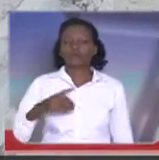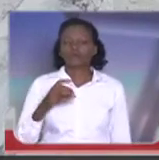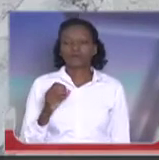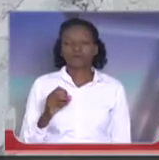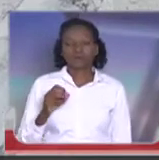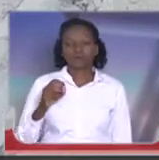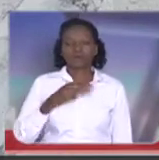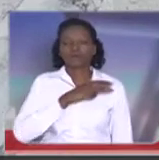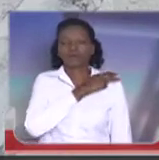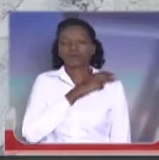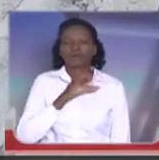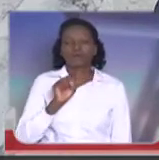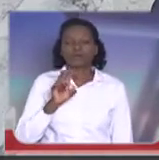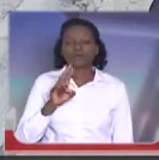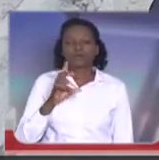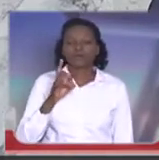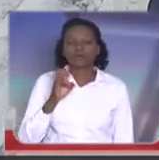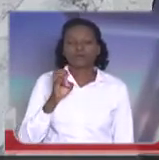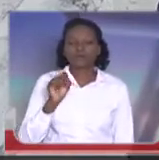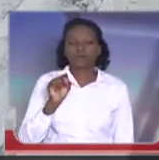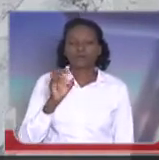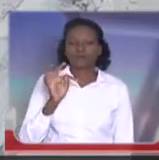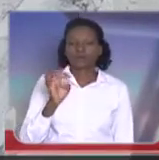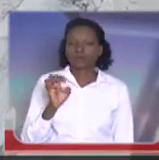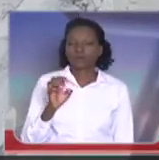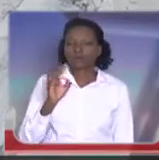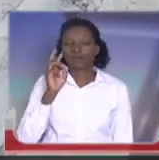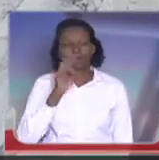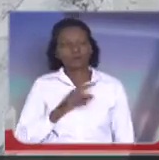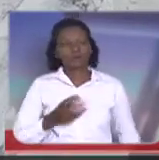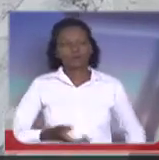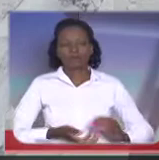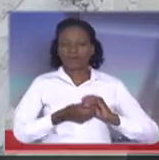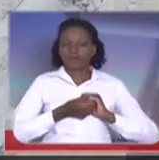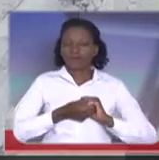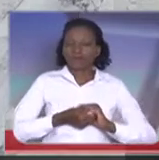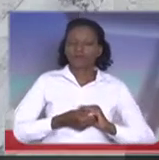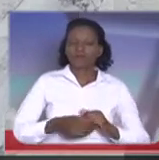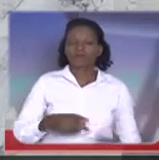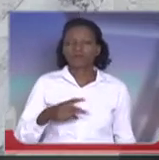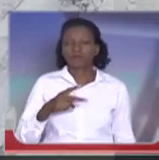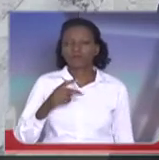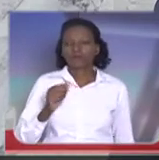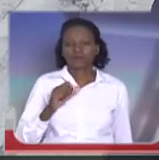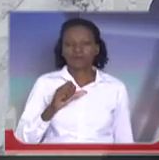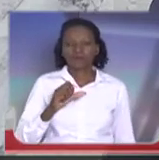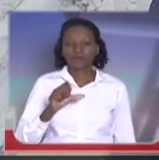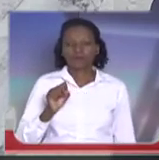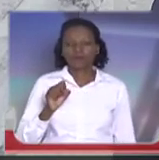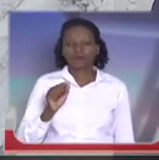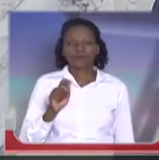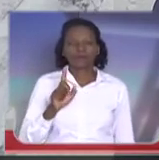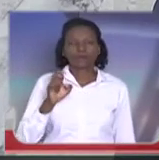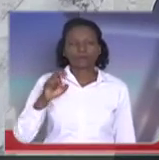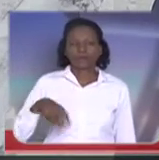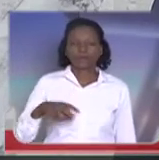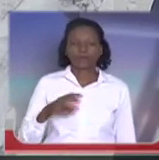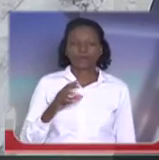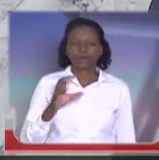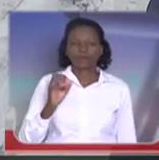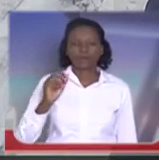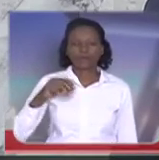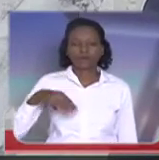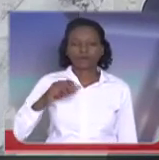solenidade de passagem de comando da 2ª Região Militar. Então, foi uma solenidade muito tocante, feita